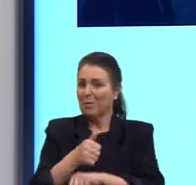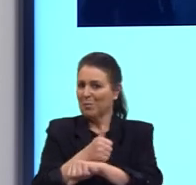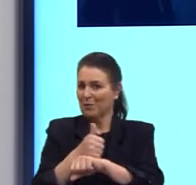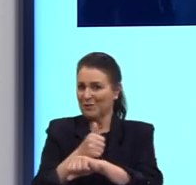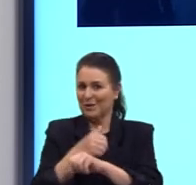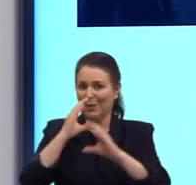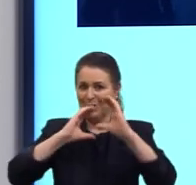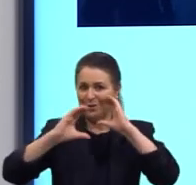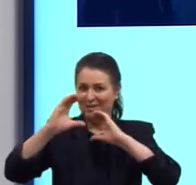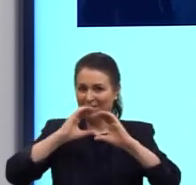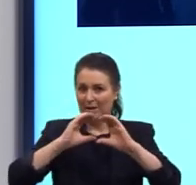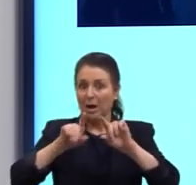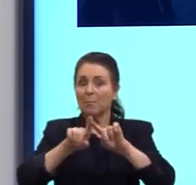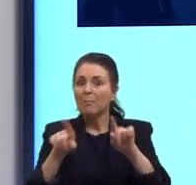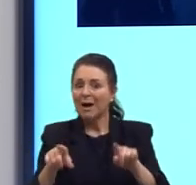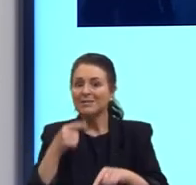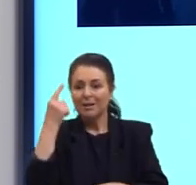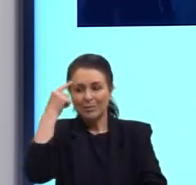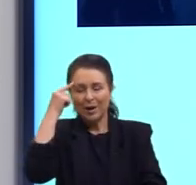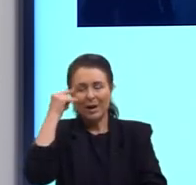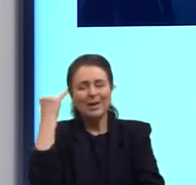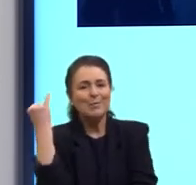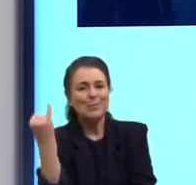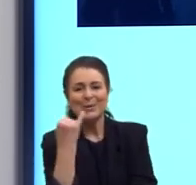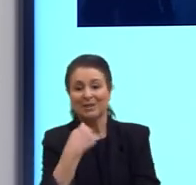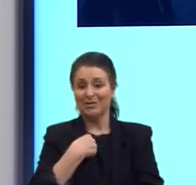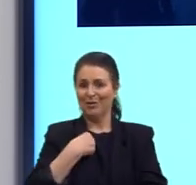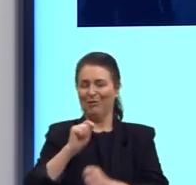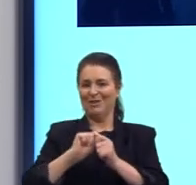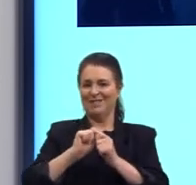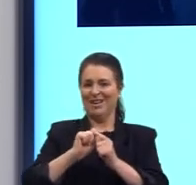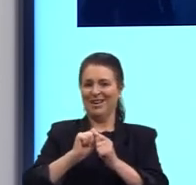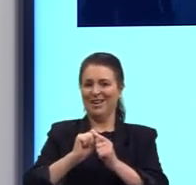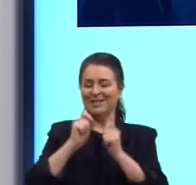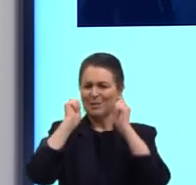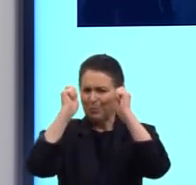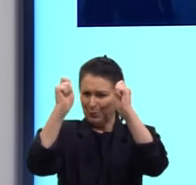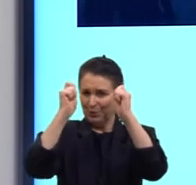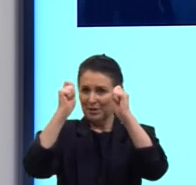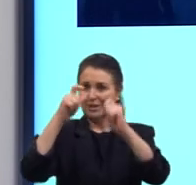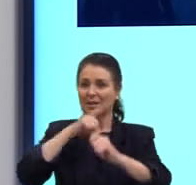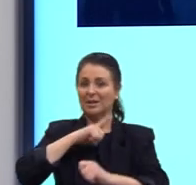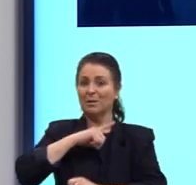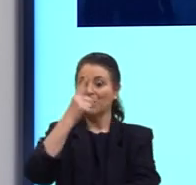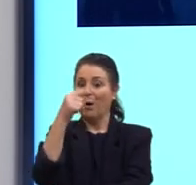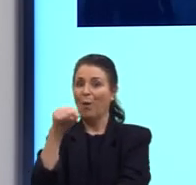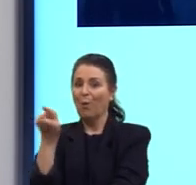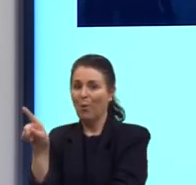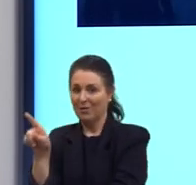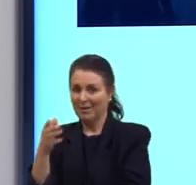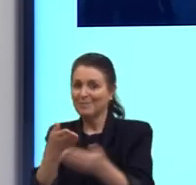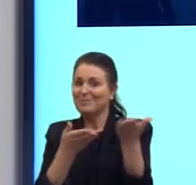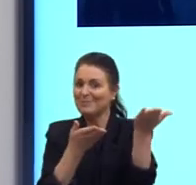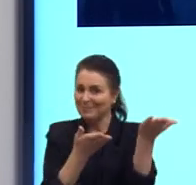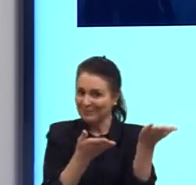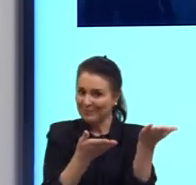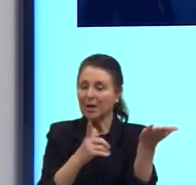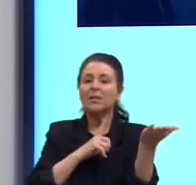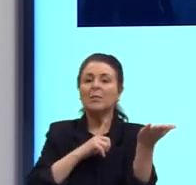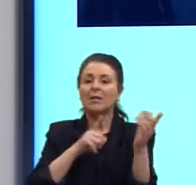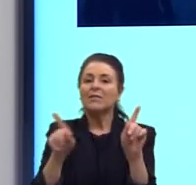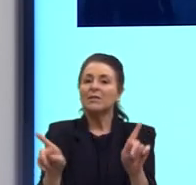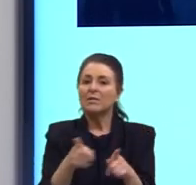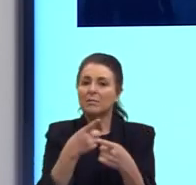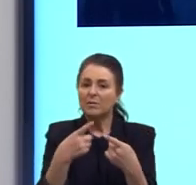muito importante eu fazer esse protesto político. E, além dela, tem aqui a Billie Holiday, que também fez uma música sobre a